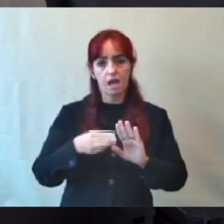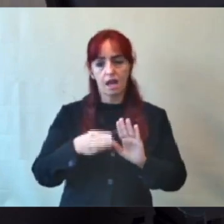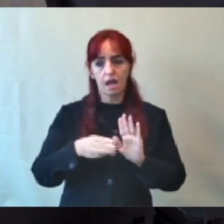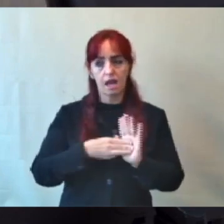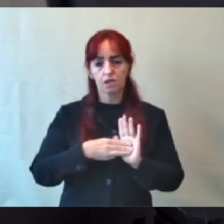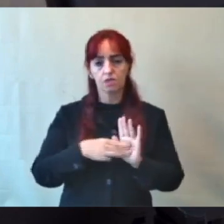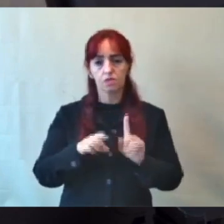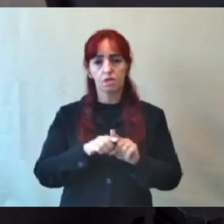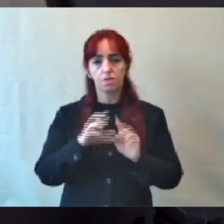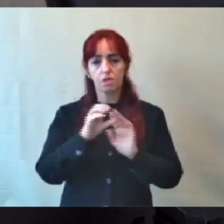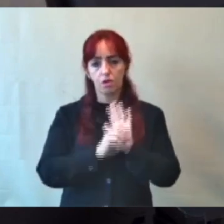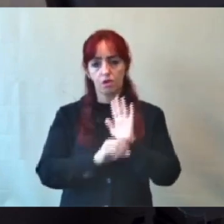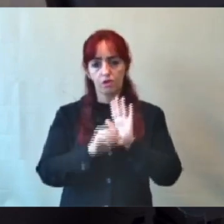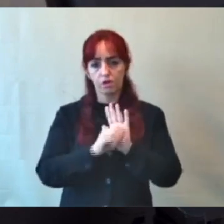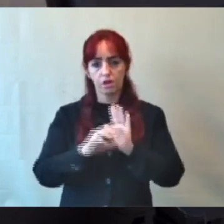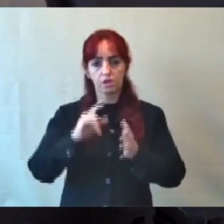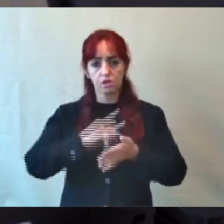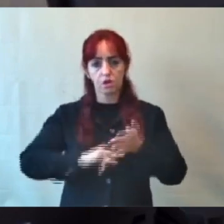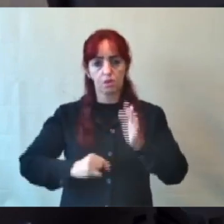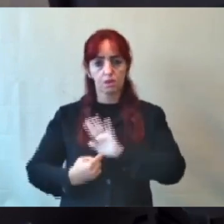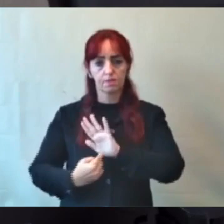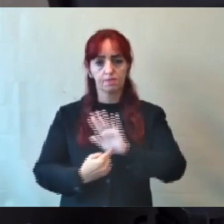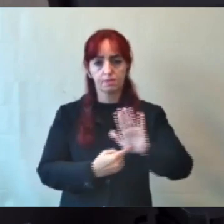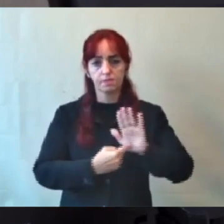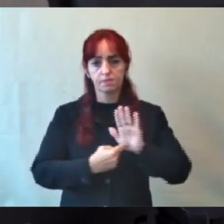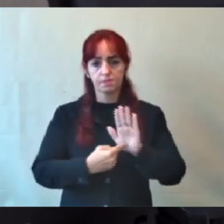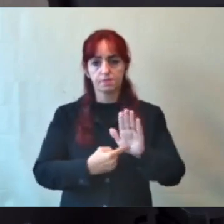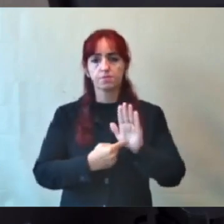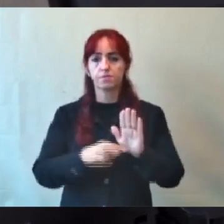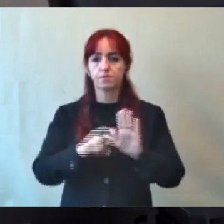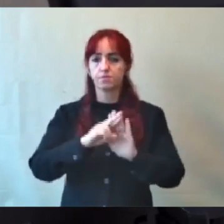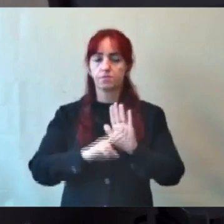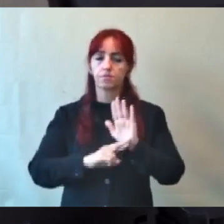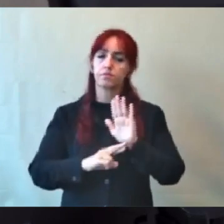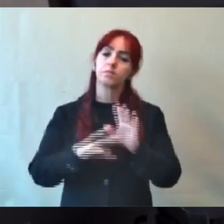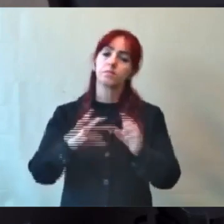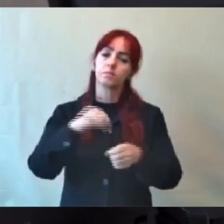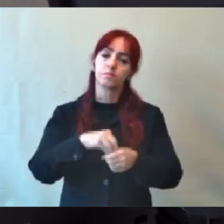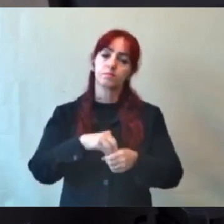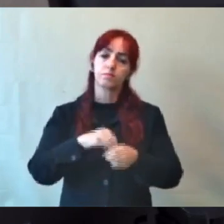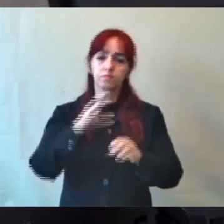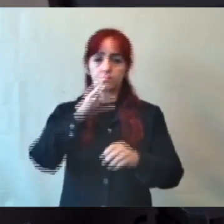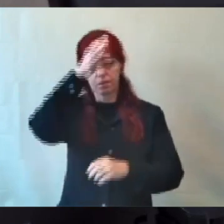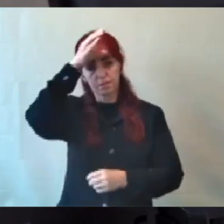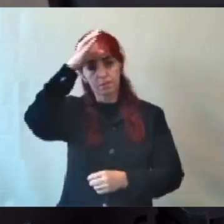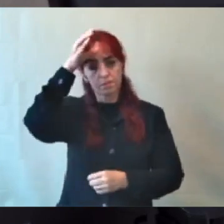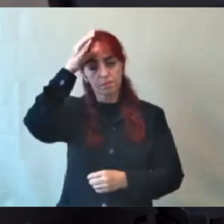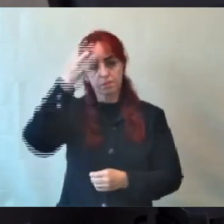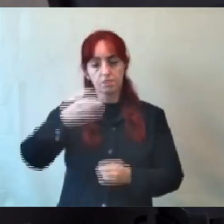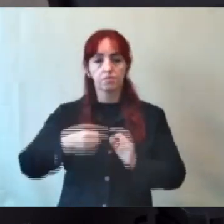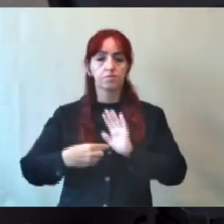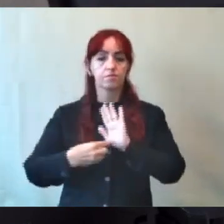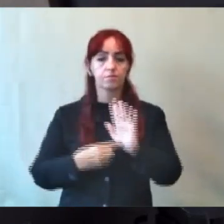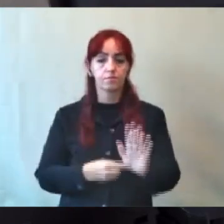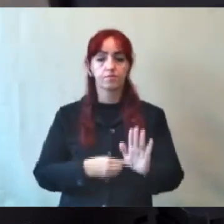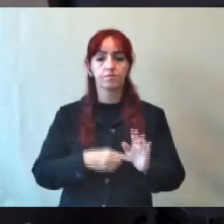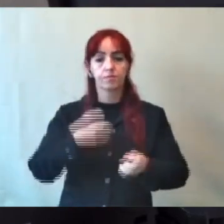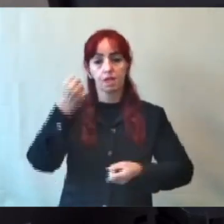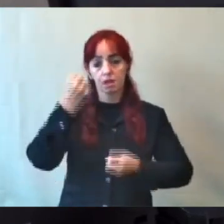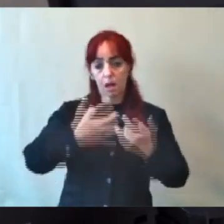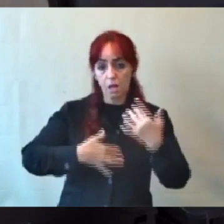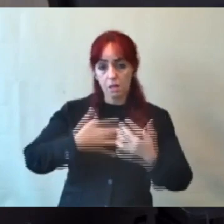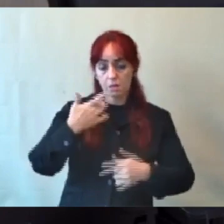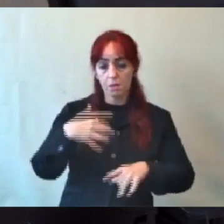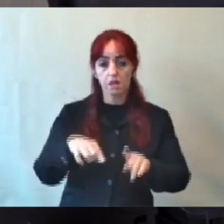documento com o título Intimação e instrumento previsto no regimento interno da Câmara apenas nos casos da prestação de contas e de comissão parlamentar de